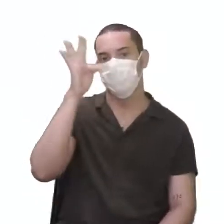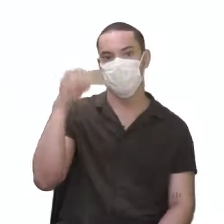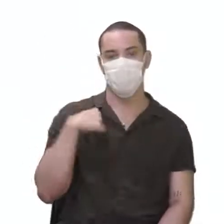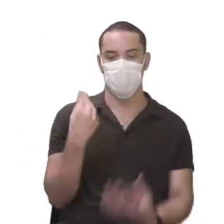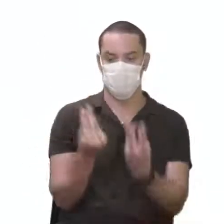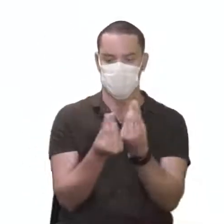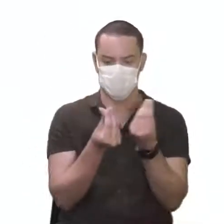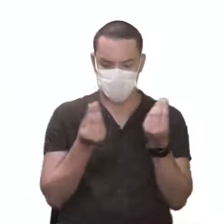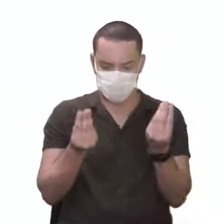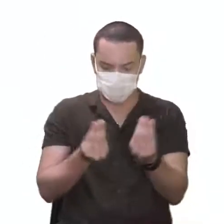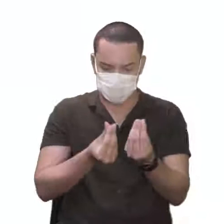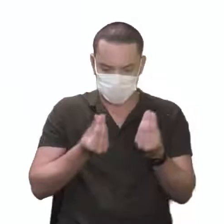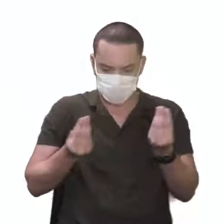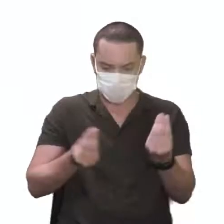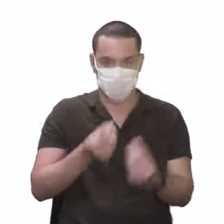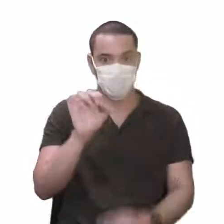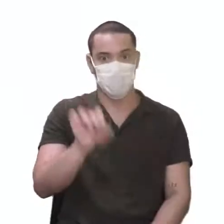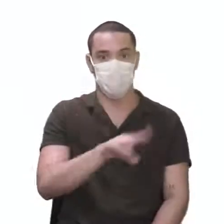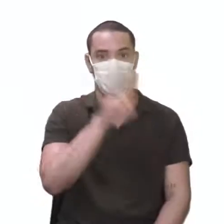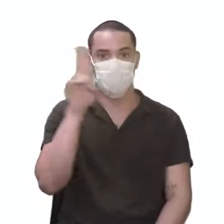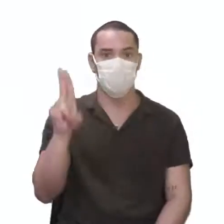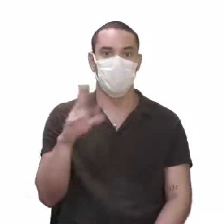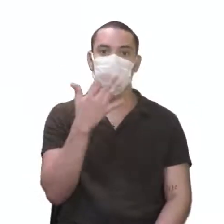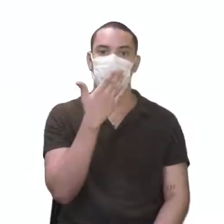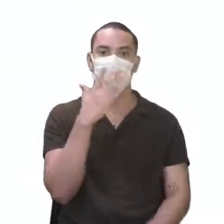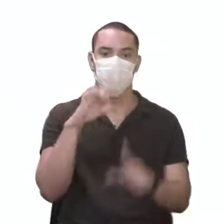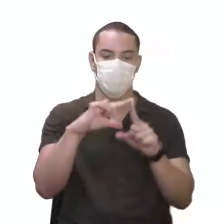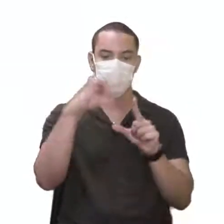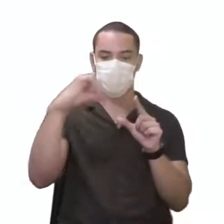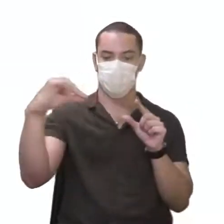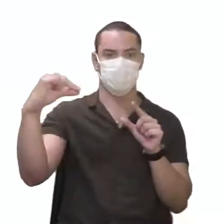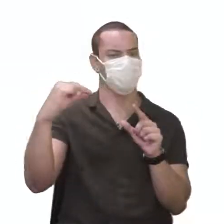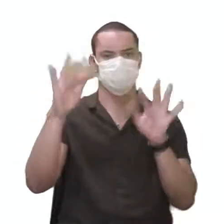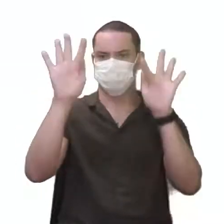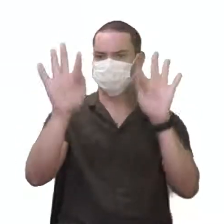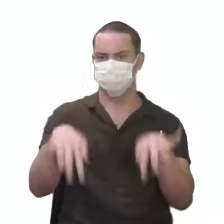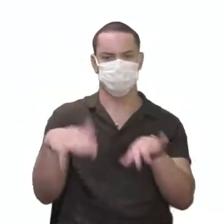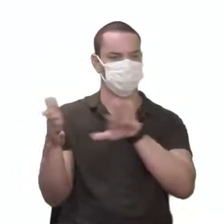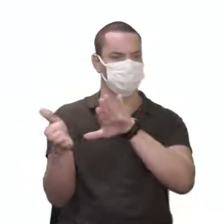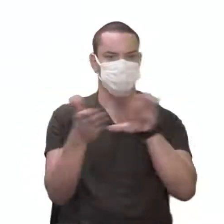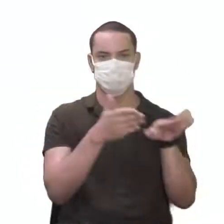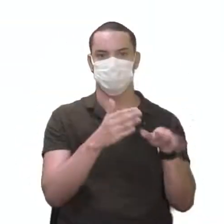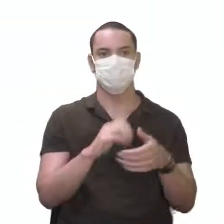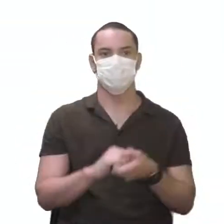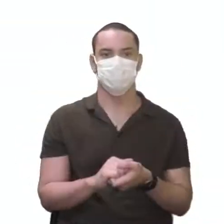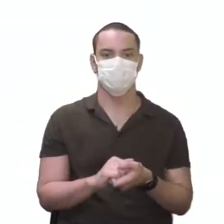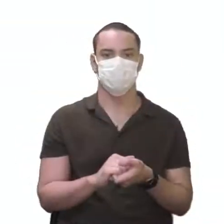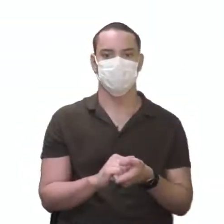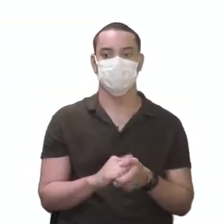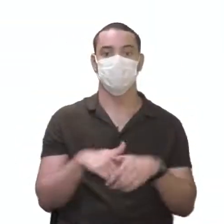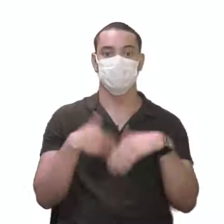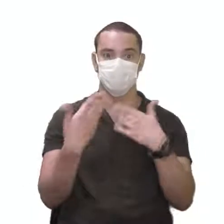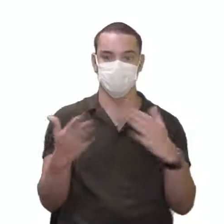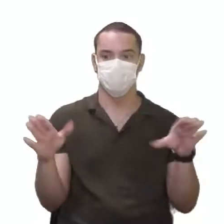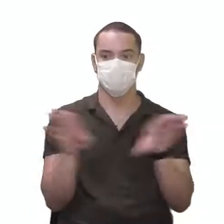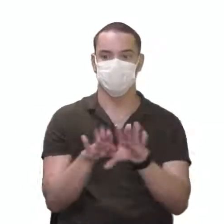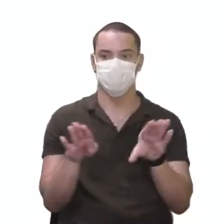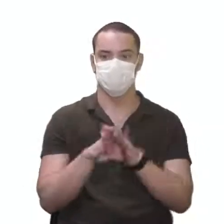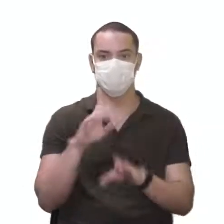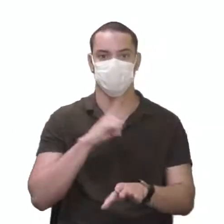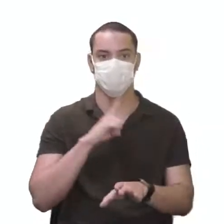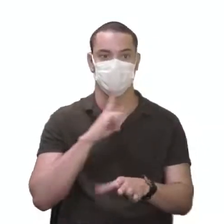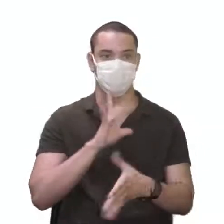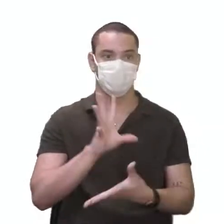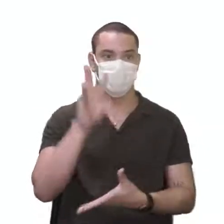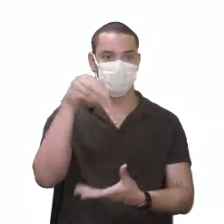textura da semente, ou a cor da vagem, né? Enfim, vamos lá? Então, agora a gente tem, na